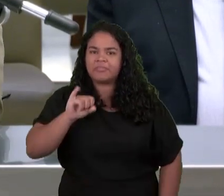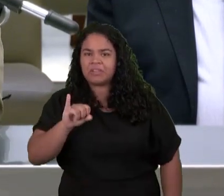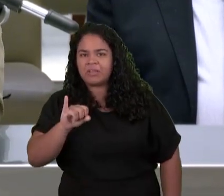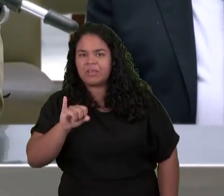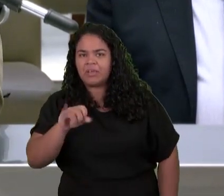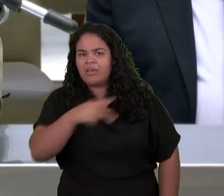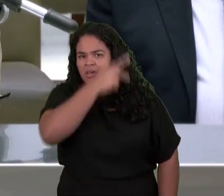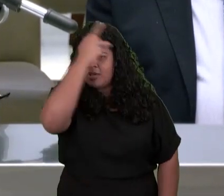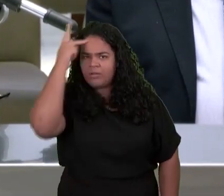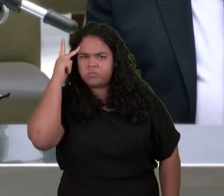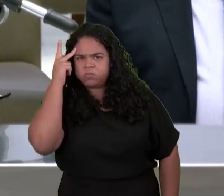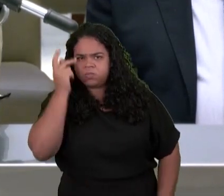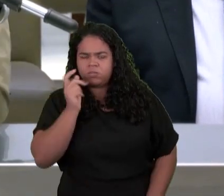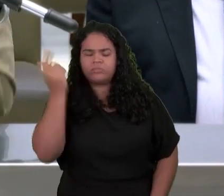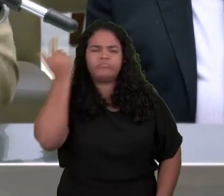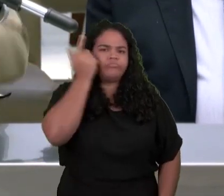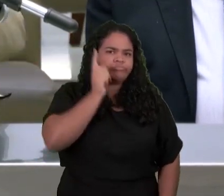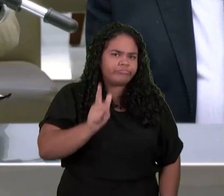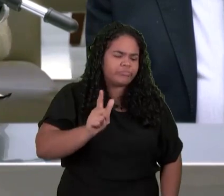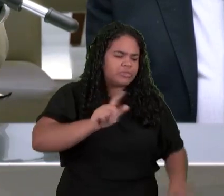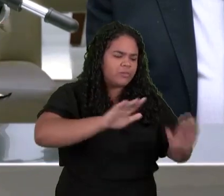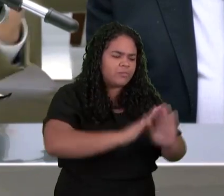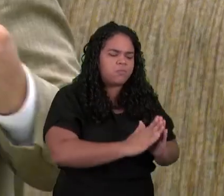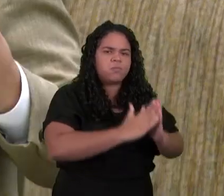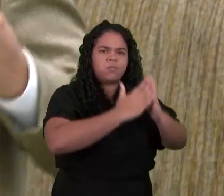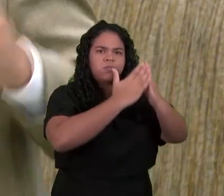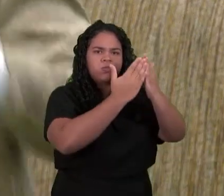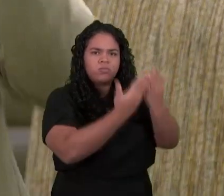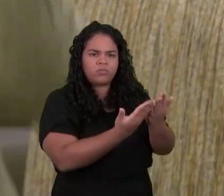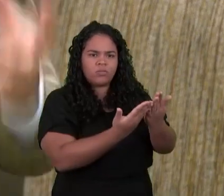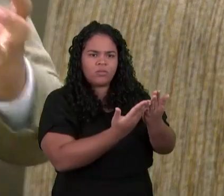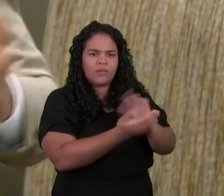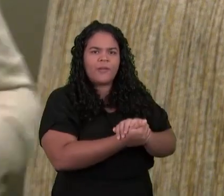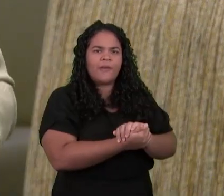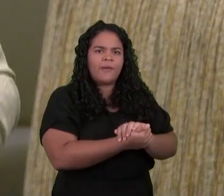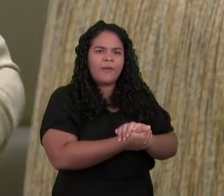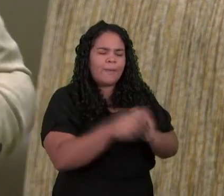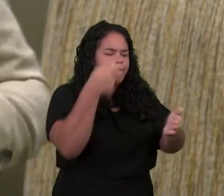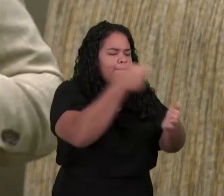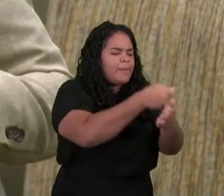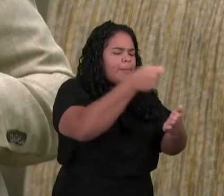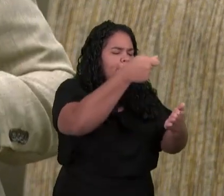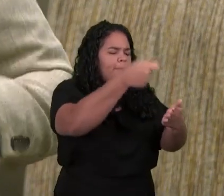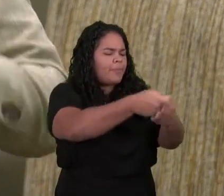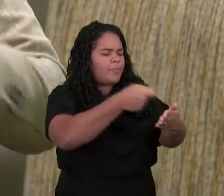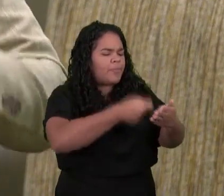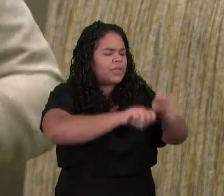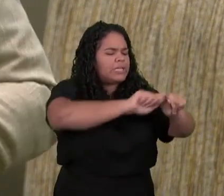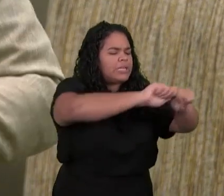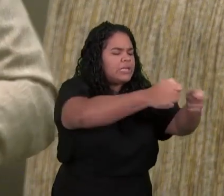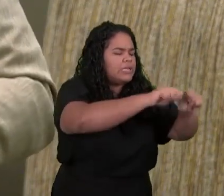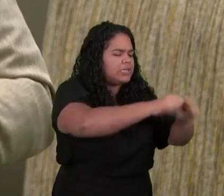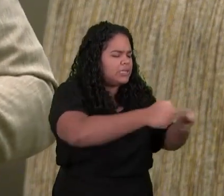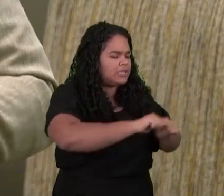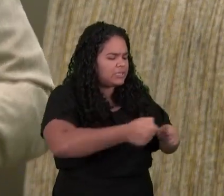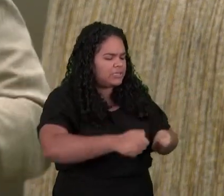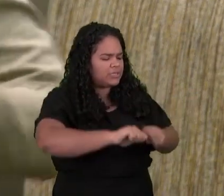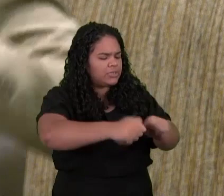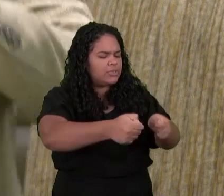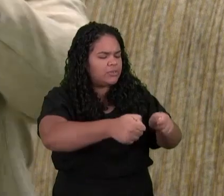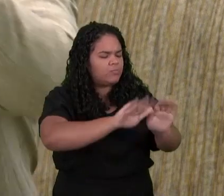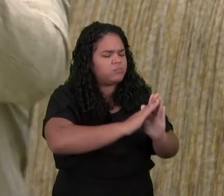Legitimidade De abrir E ler A sua mensagem E o seu segredo